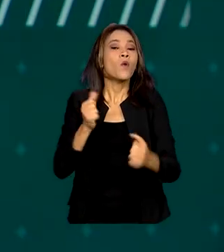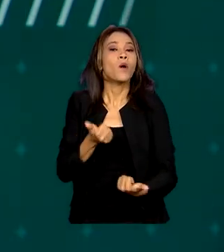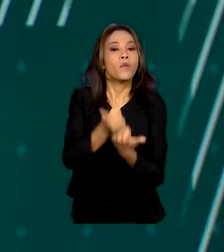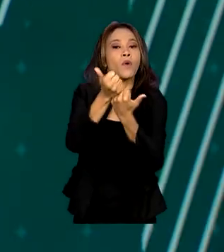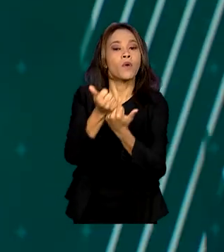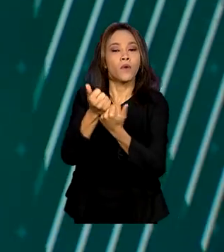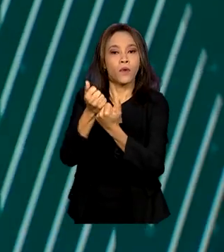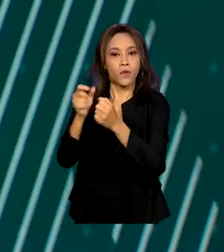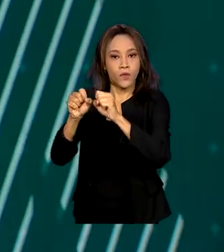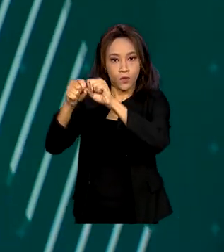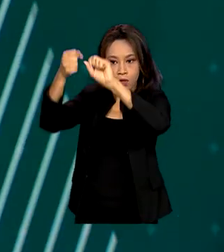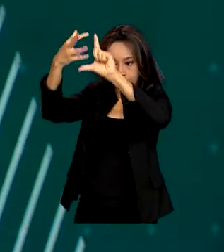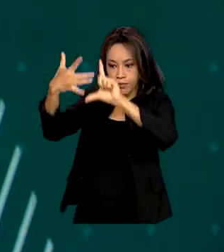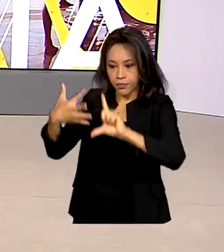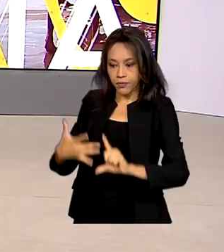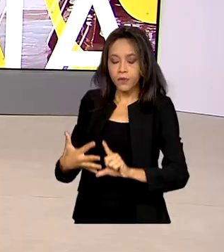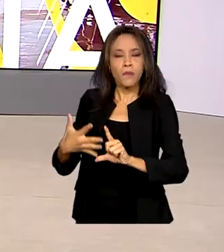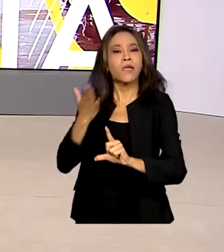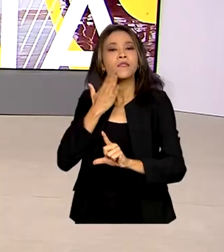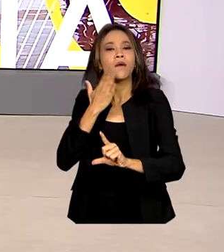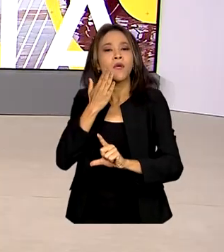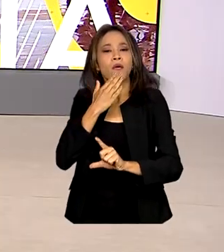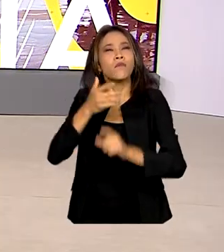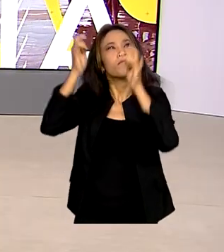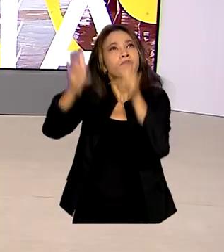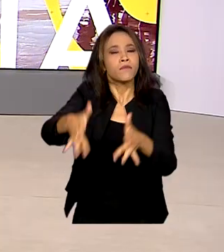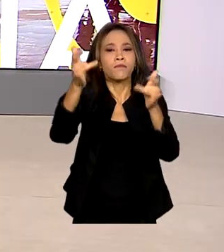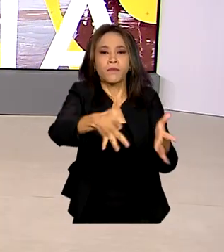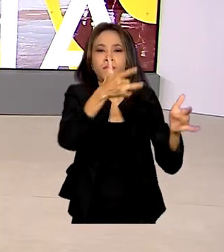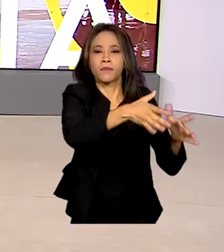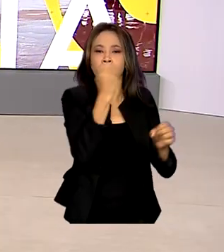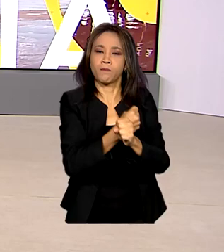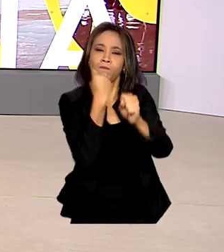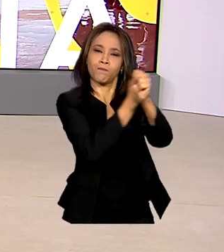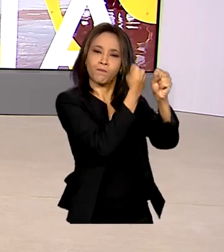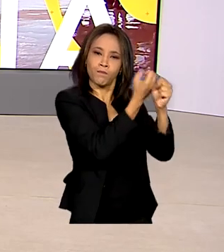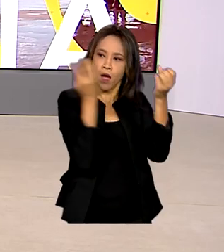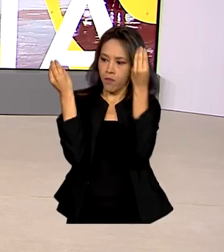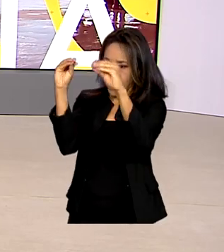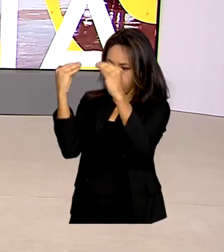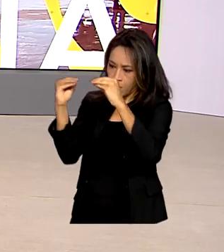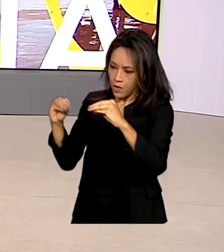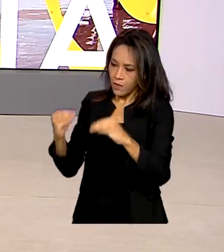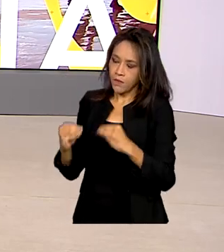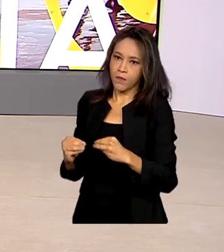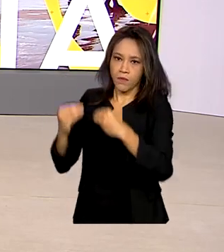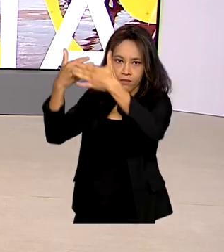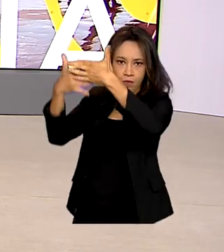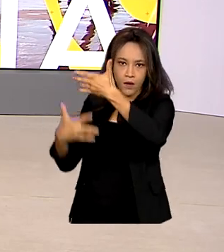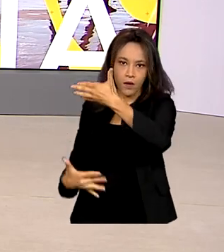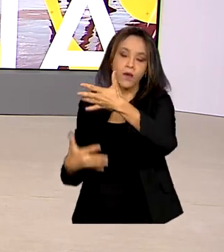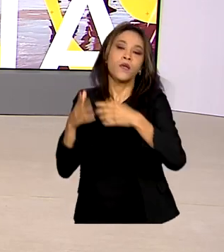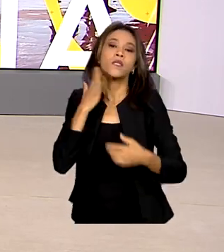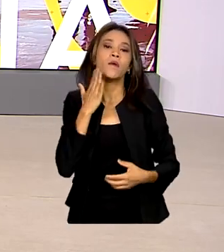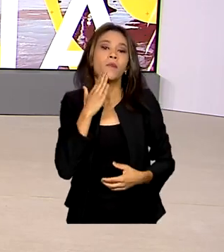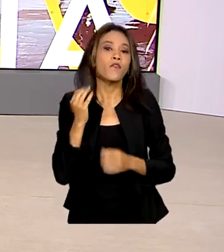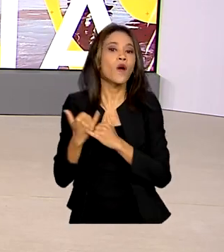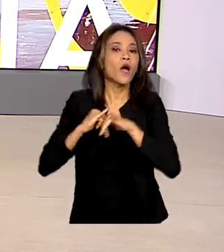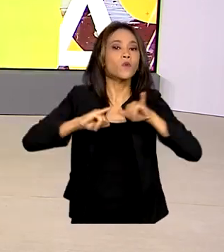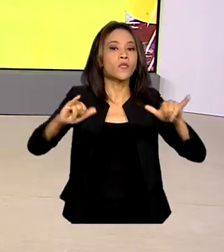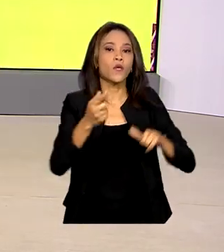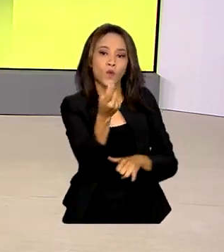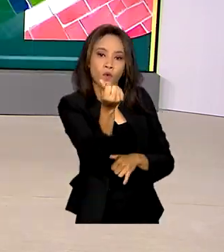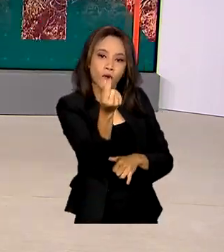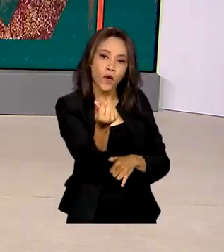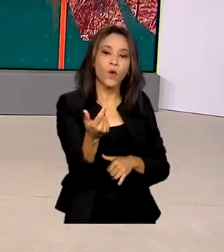identificar construções paralisadas. Durante o encontro, também foi anunciado o aumento dos valores destinados à merenda